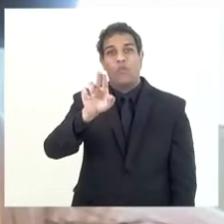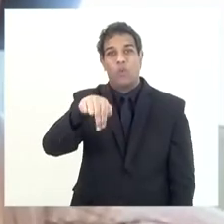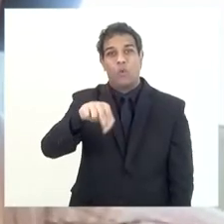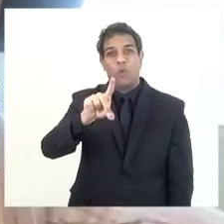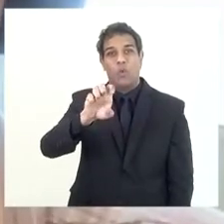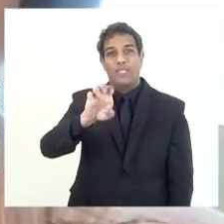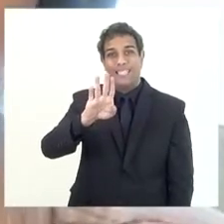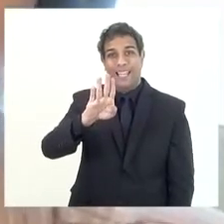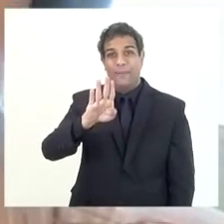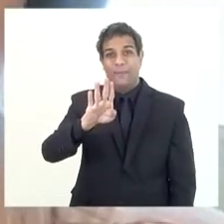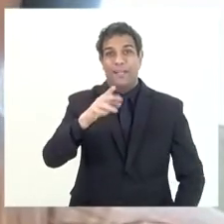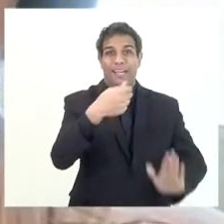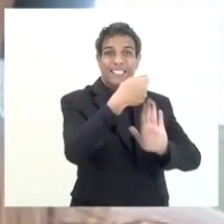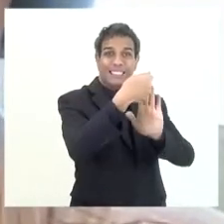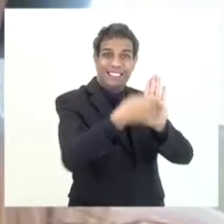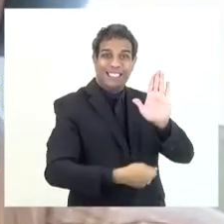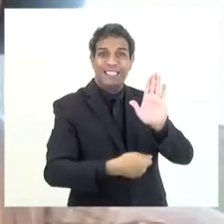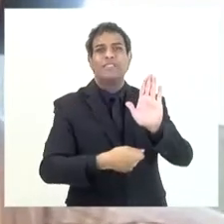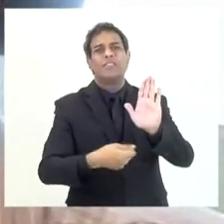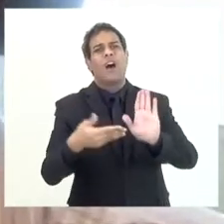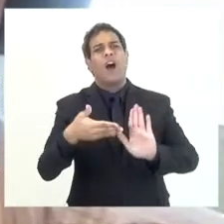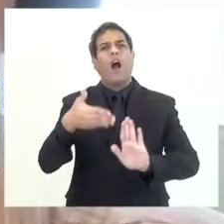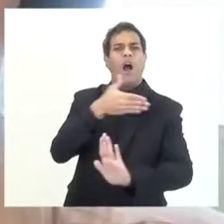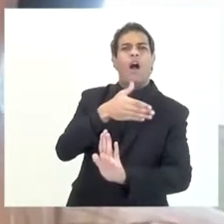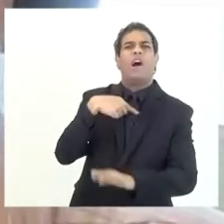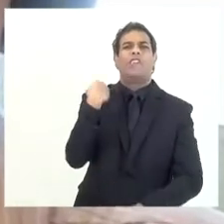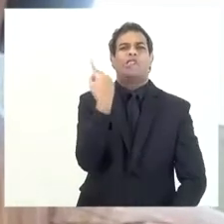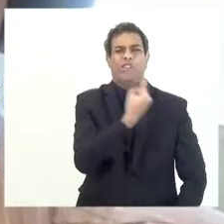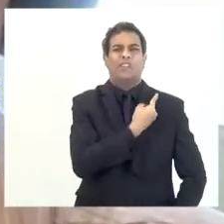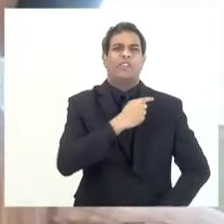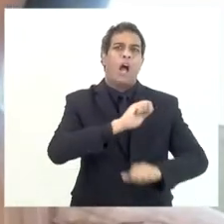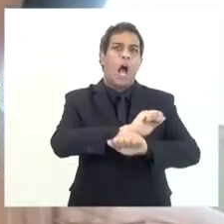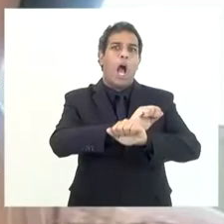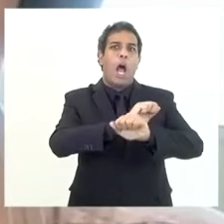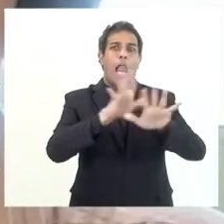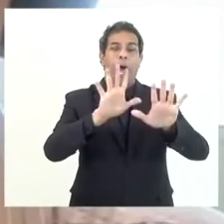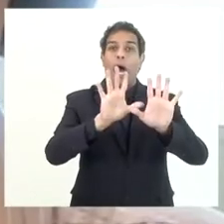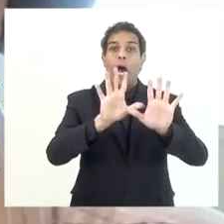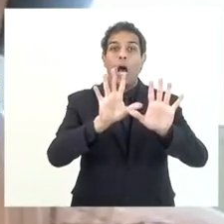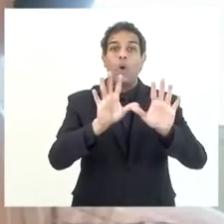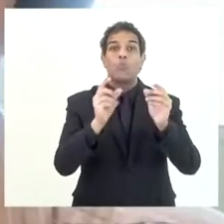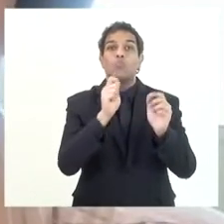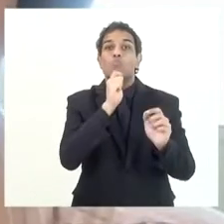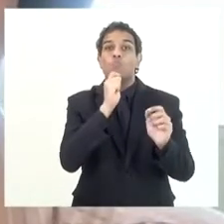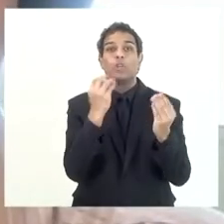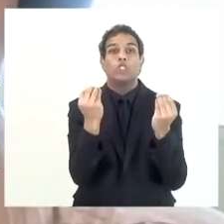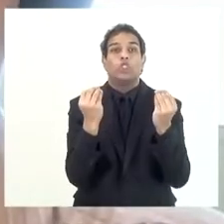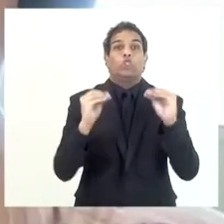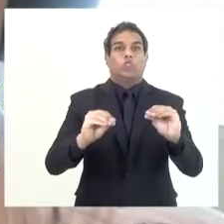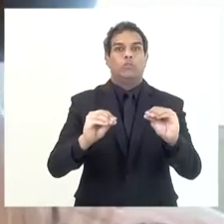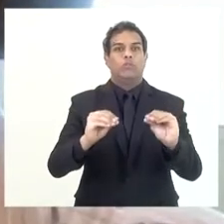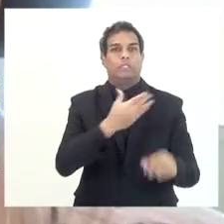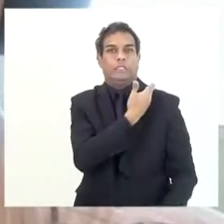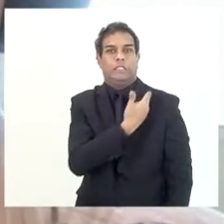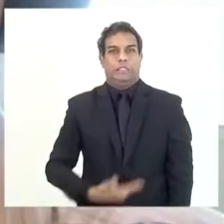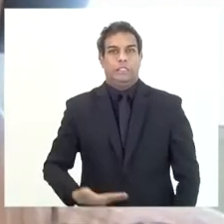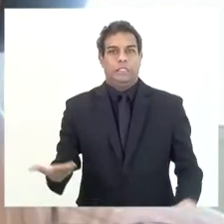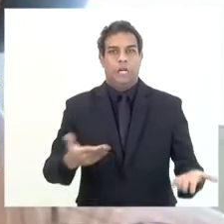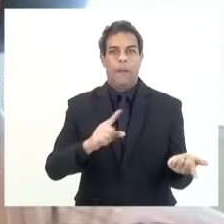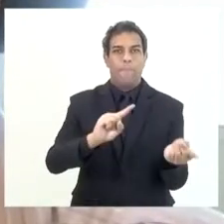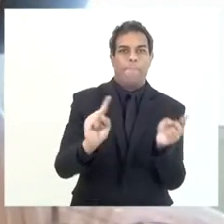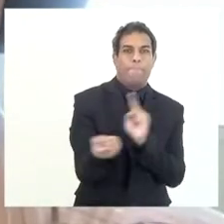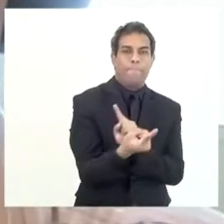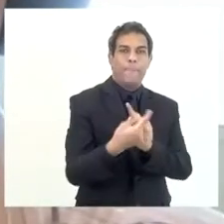especifica textualmente, antes a gente já tinha esse entendimento, mas que não era aplicado pelo Estado, mas agora ficou mais